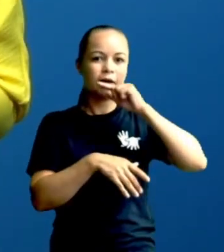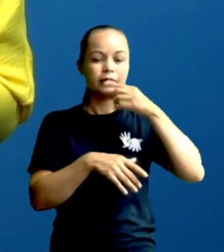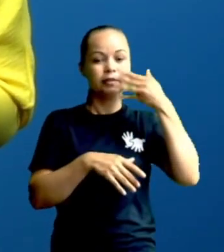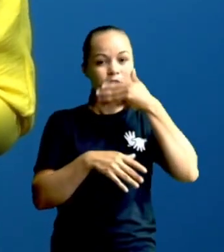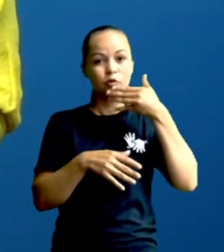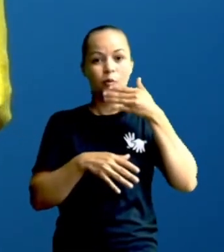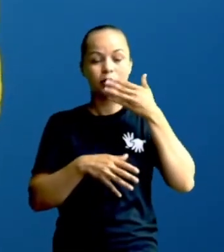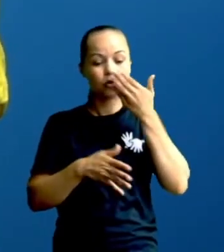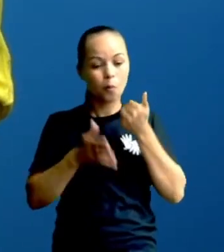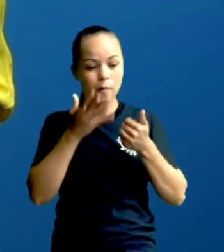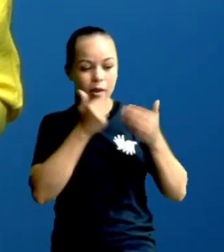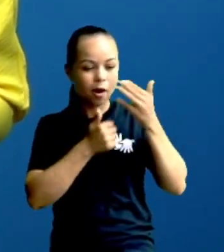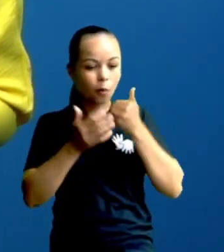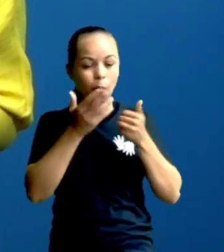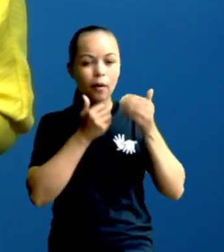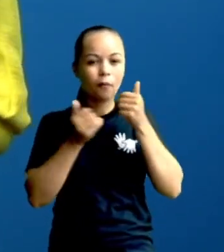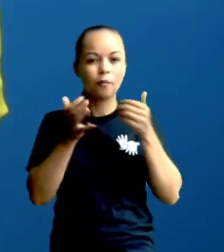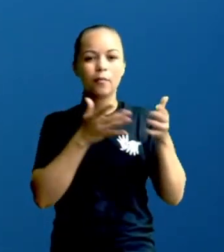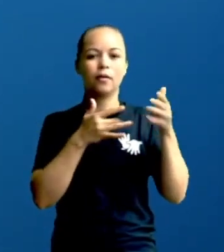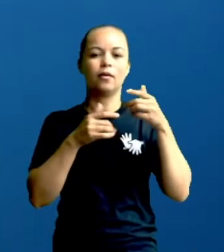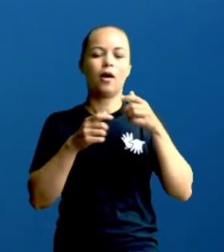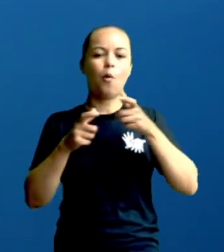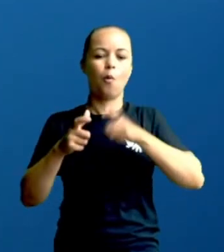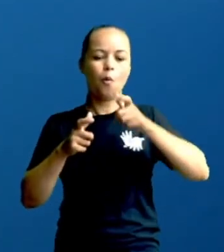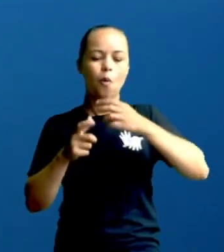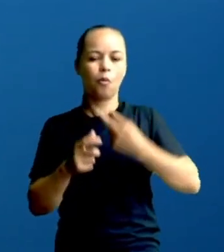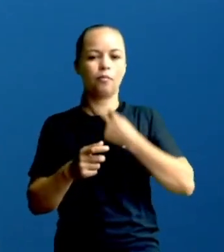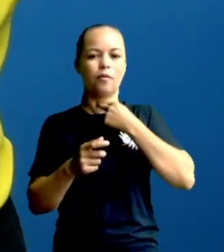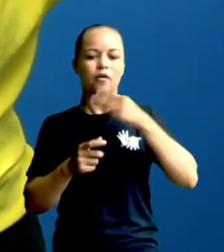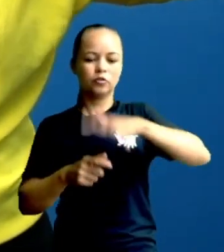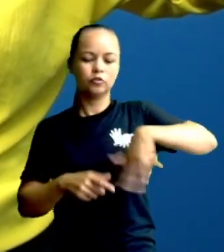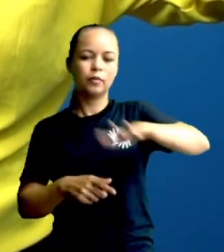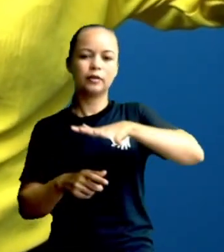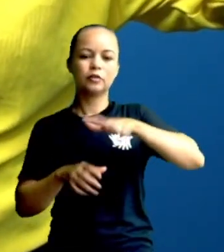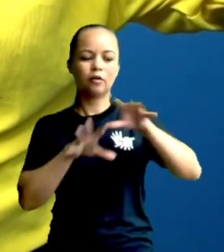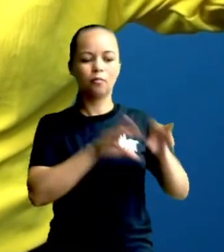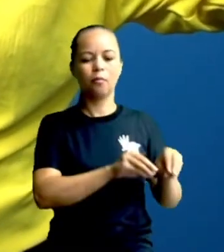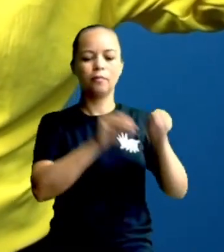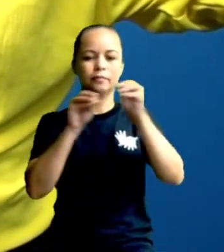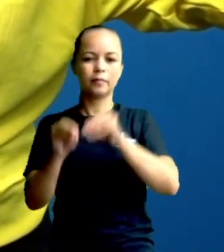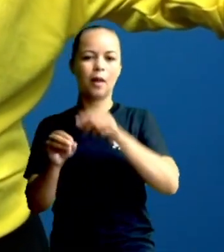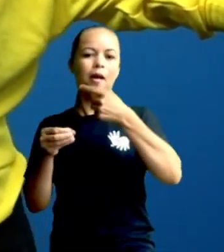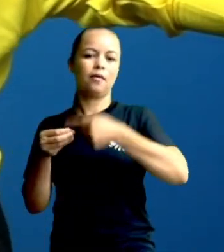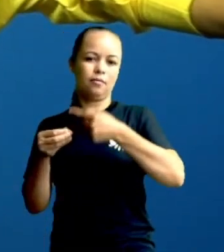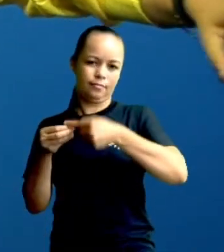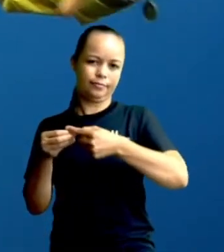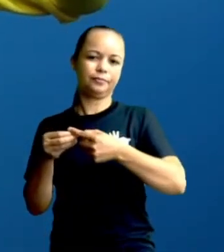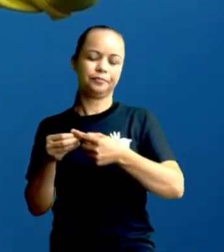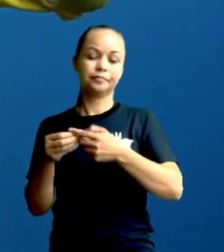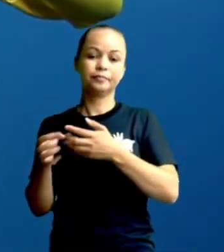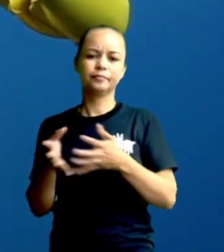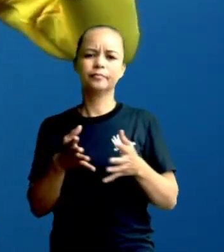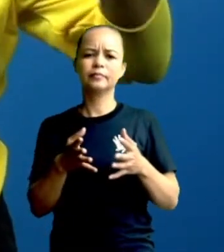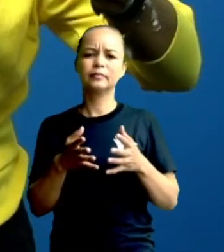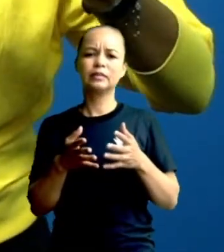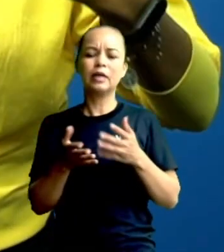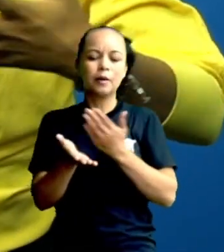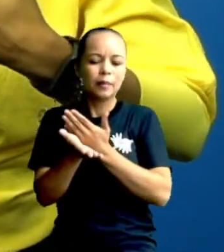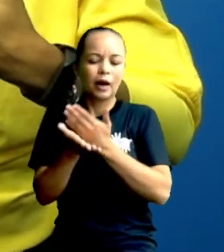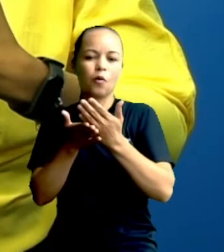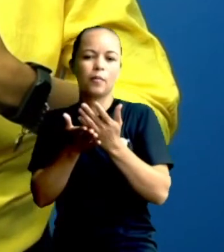eles comiam muito, eles ocupavam espaço. Então, foram transferidos pra o interior, certo? E pra